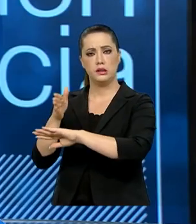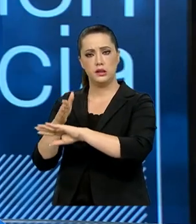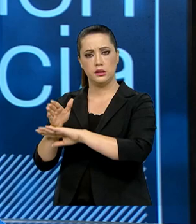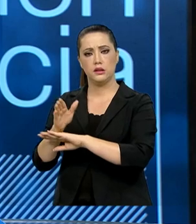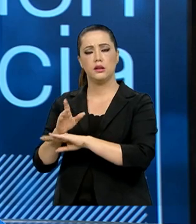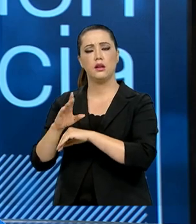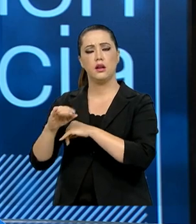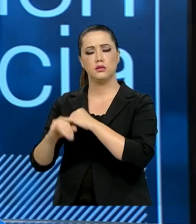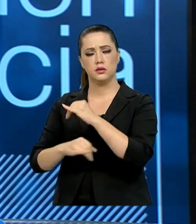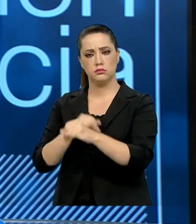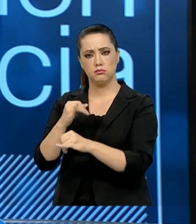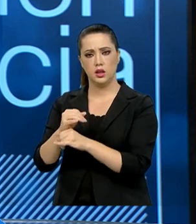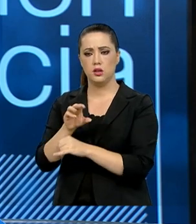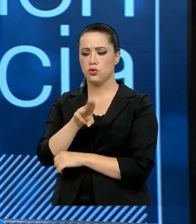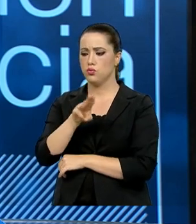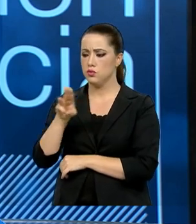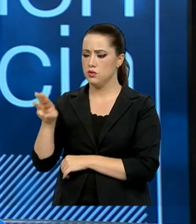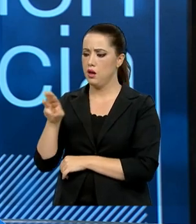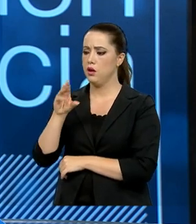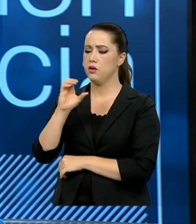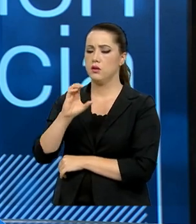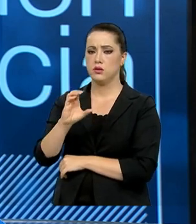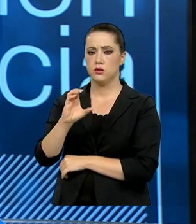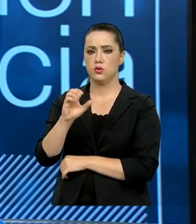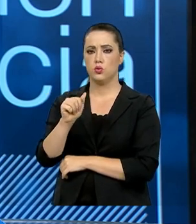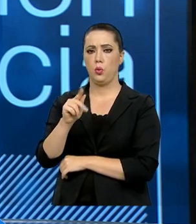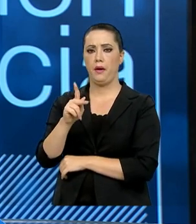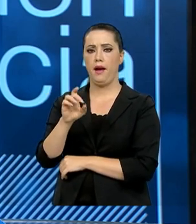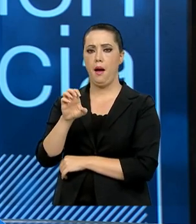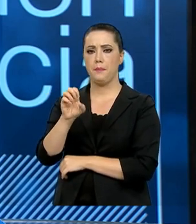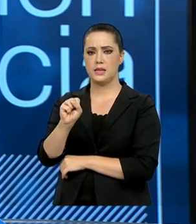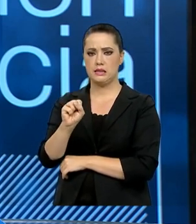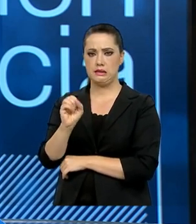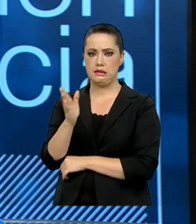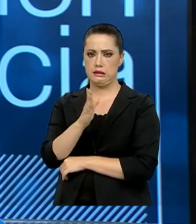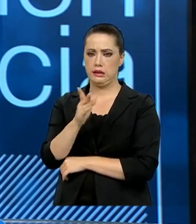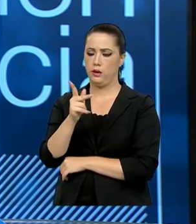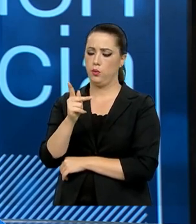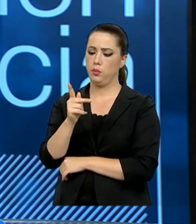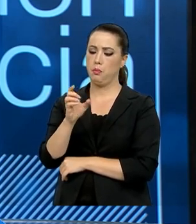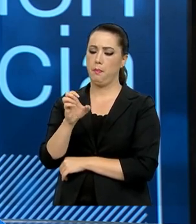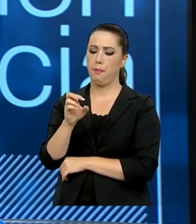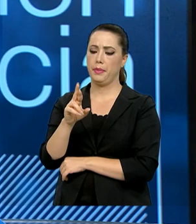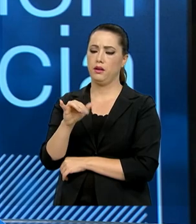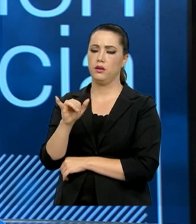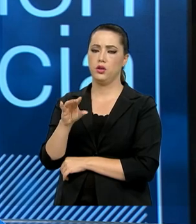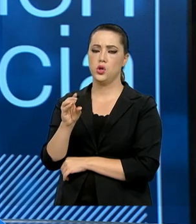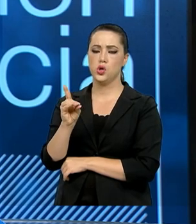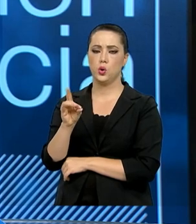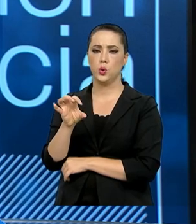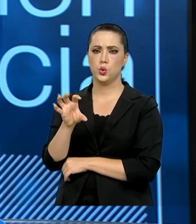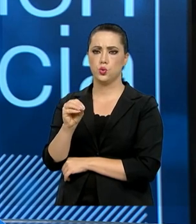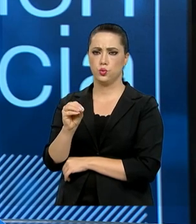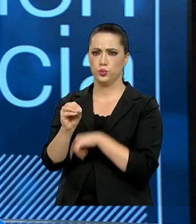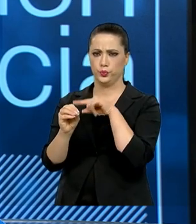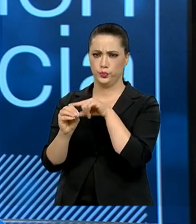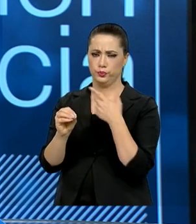acesso. Ou seja, uma iniciativa de uma estratégia de